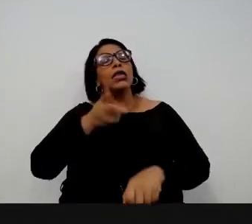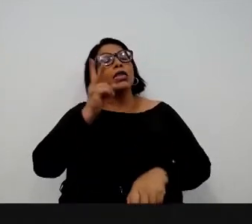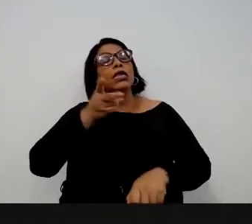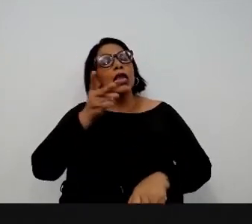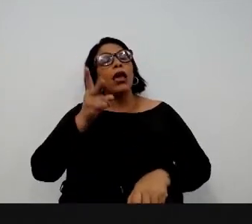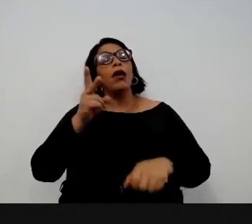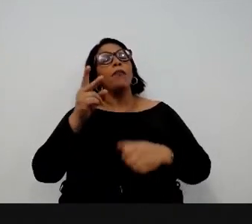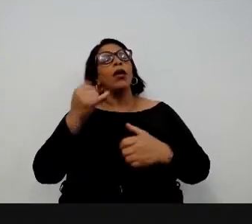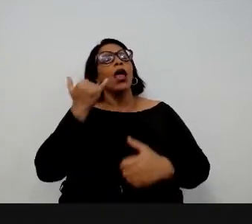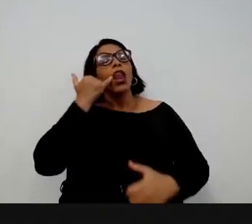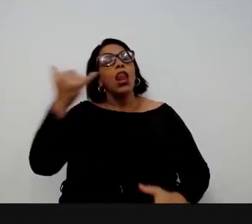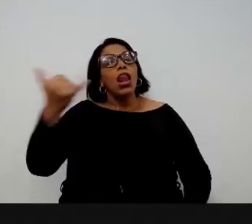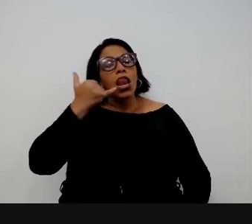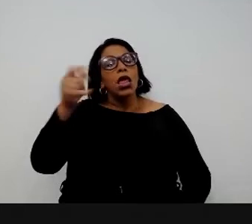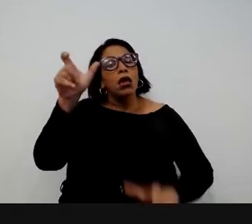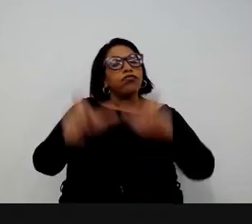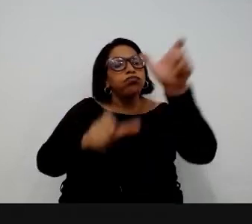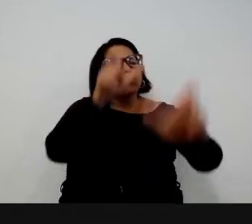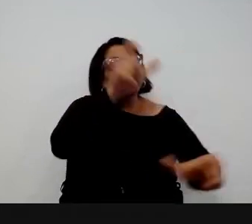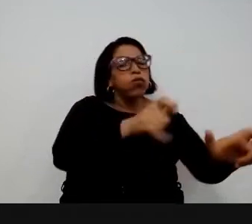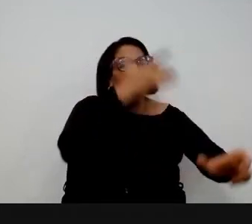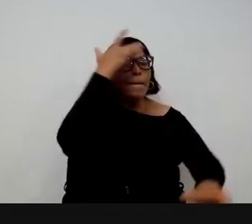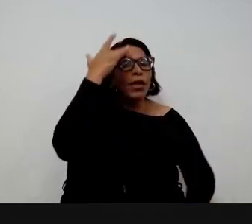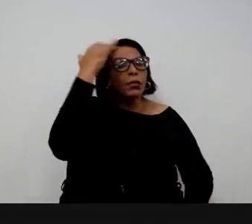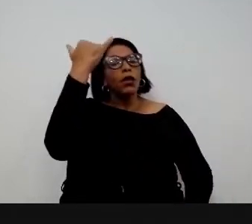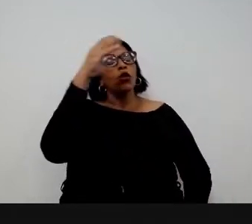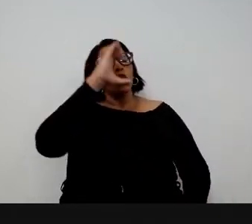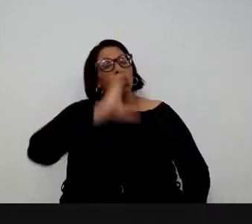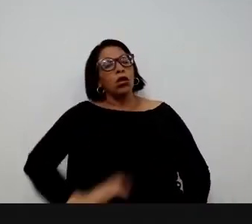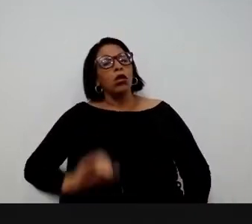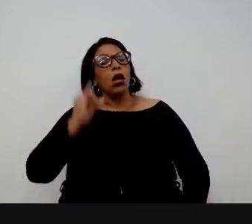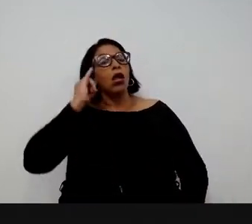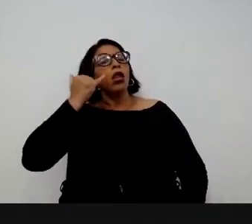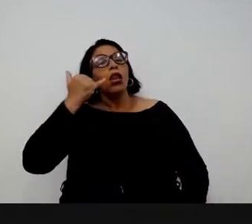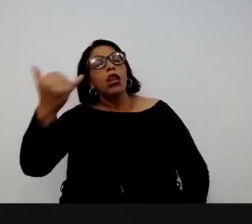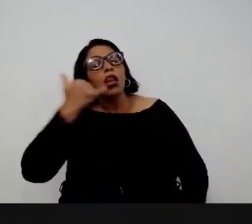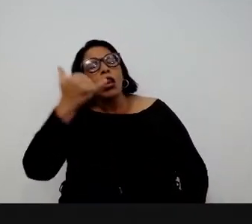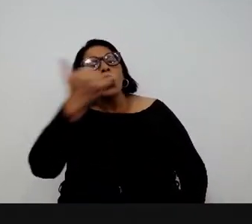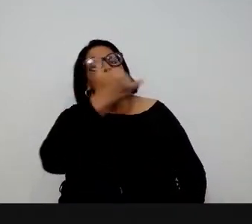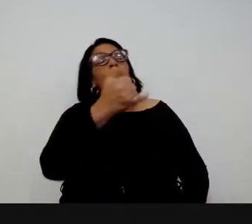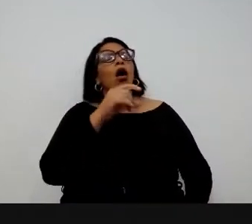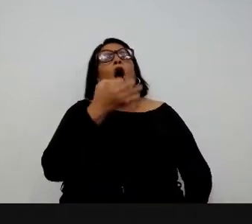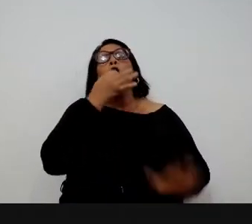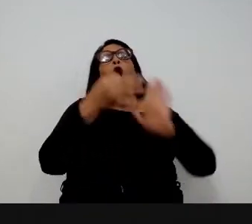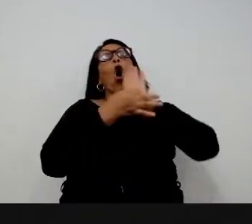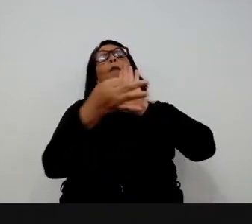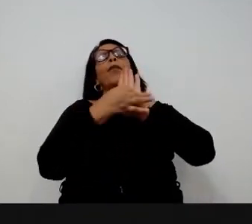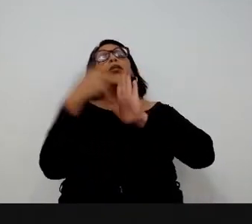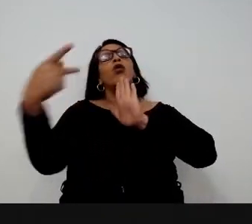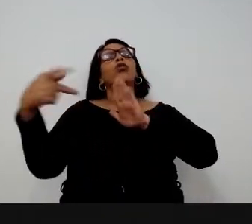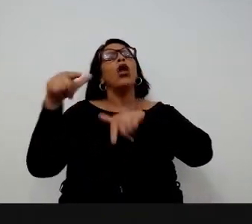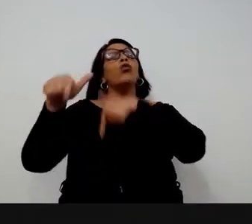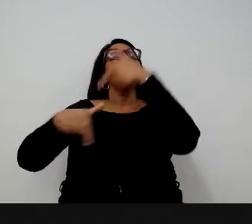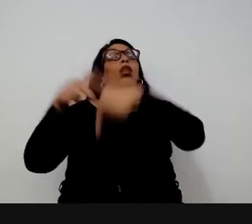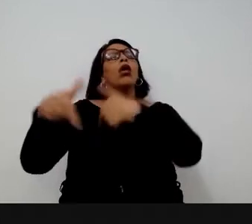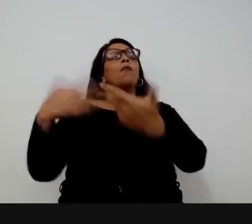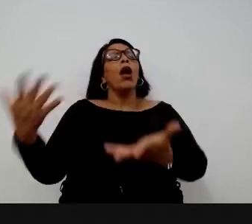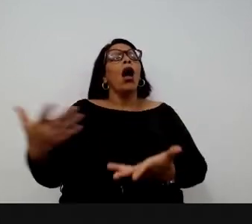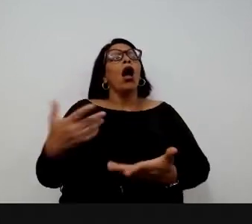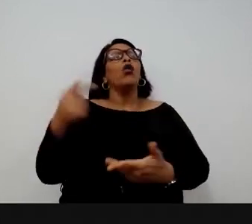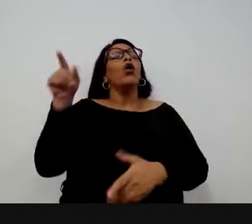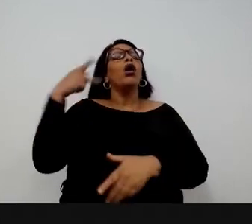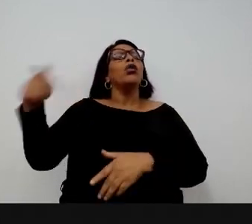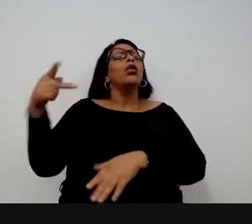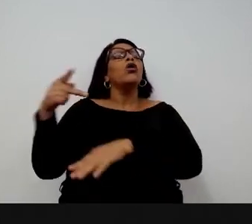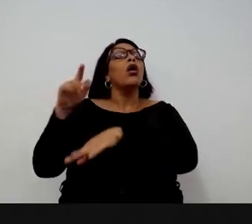fica ligando para o cidadão, para o seu eleitor passado, para entender o que você acha desse projeto de lei, qual é a sua